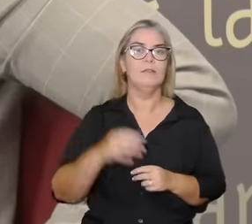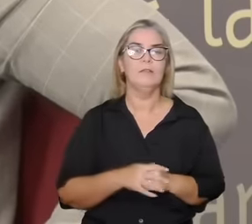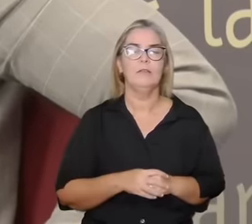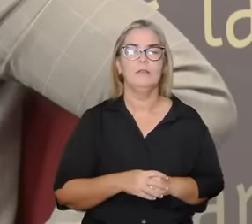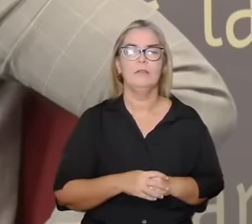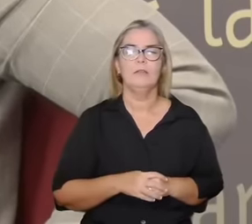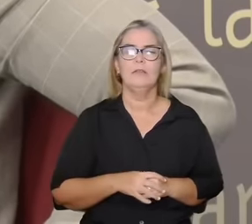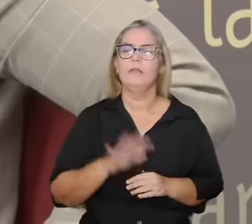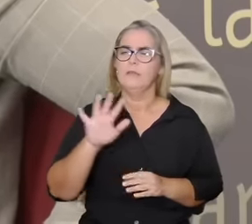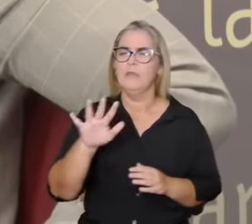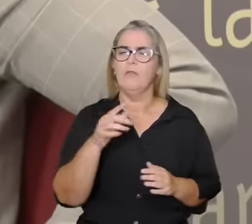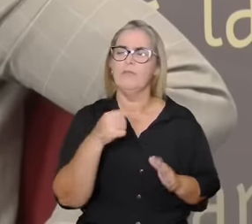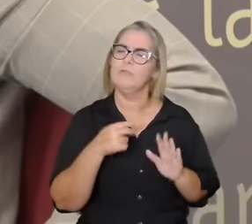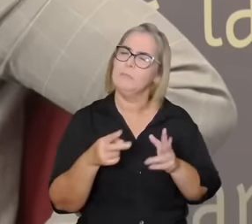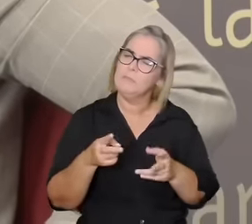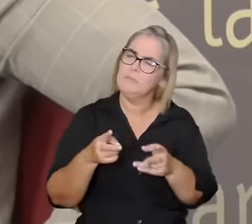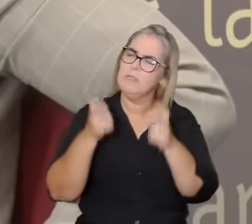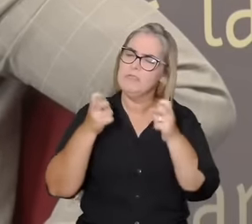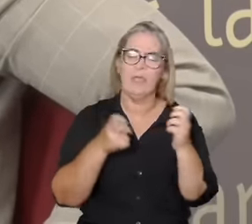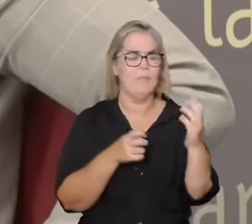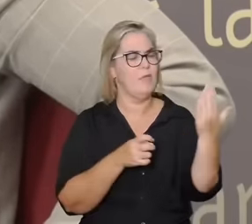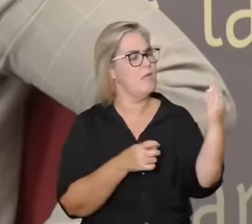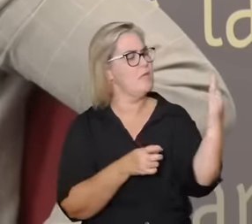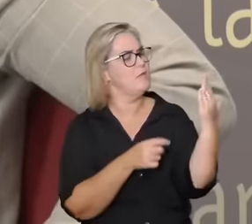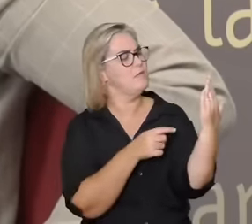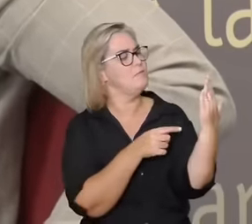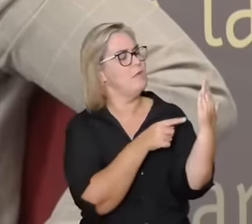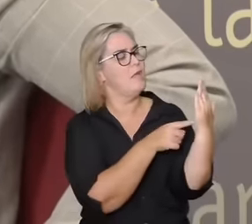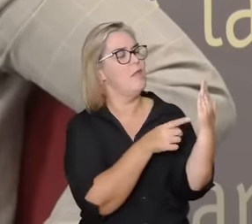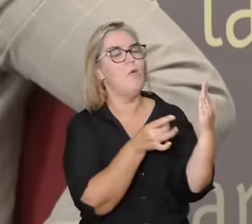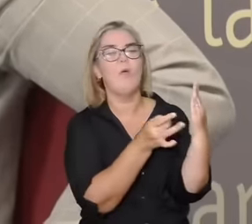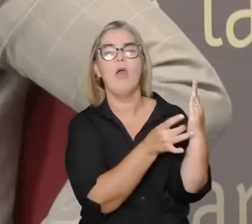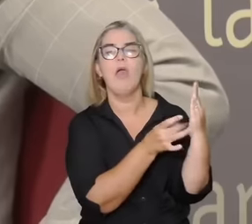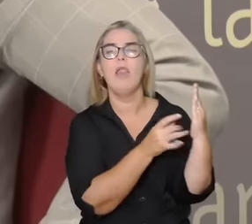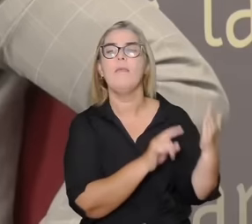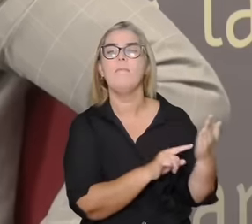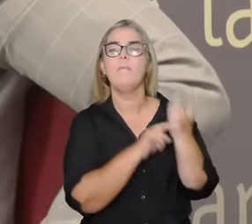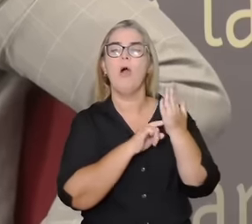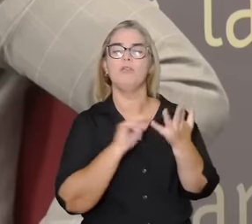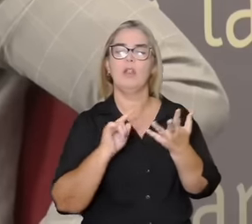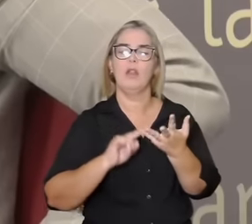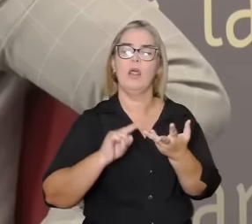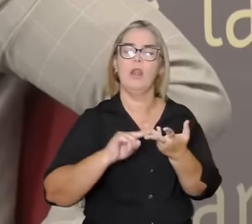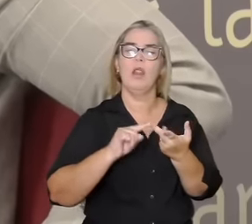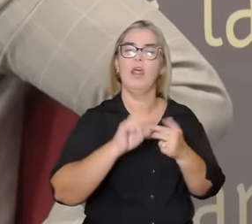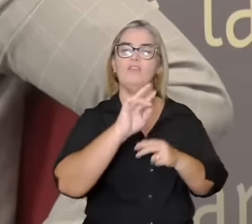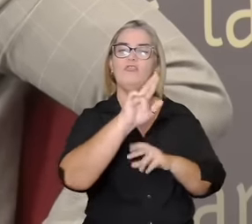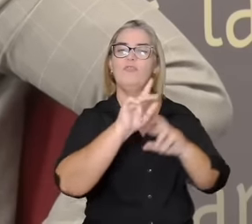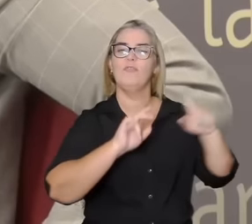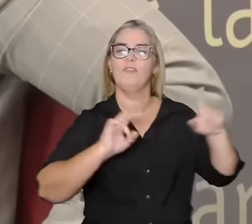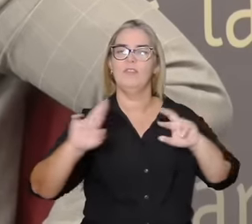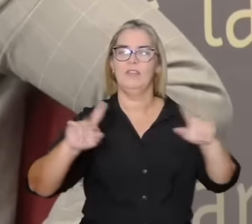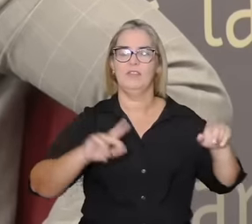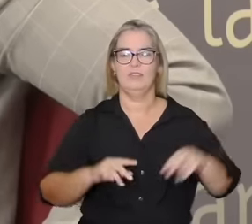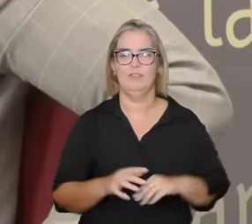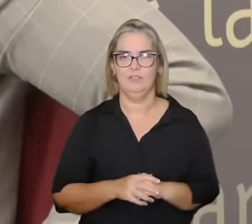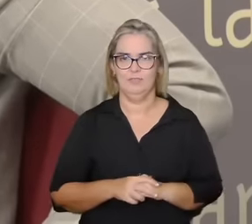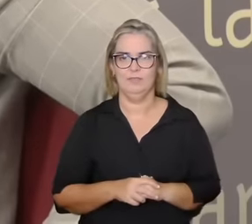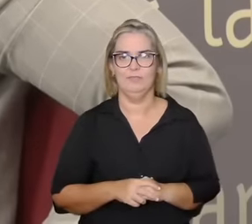então são espelhos que mostram outras coisas porque eu falei do espelho aqui desse dispositivo aqui